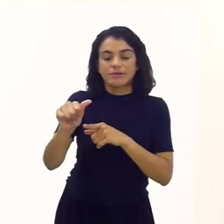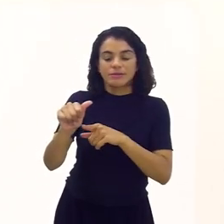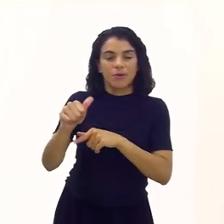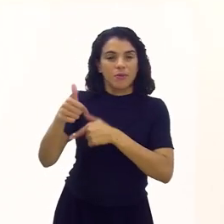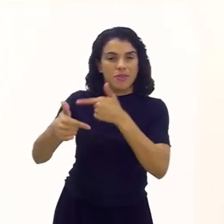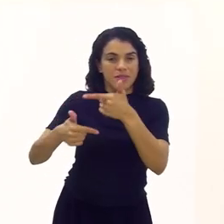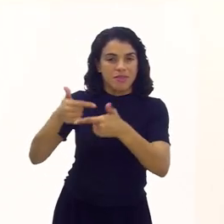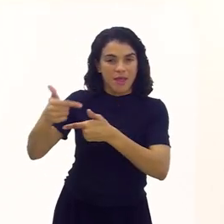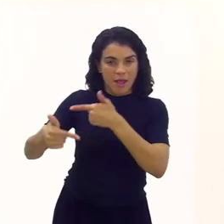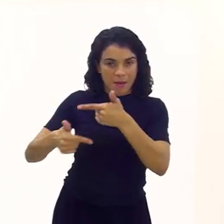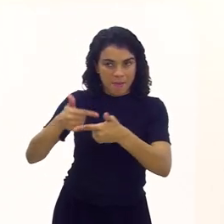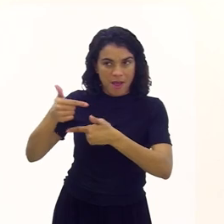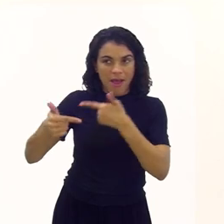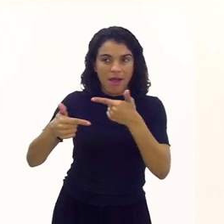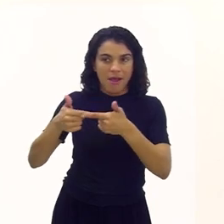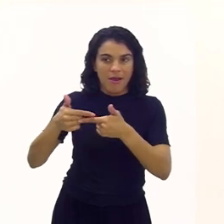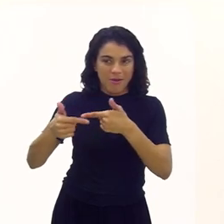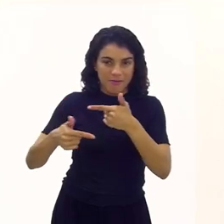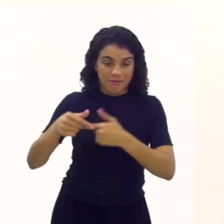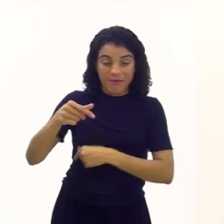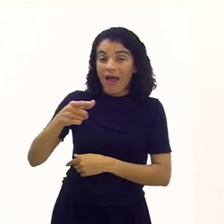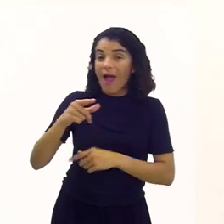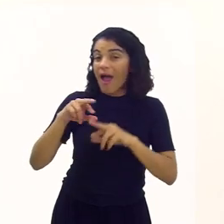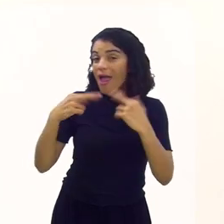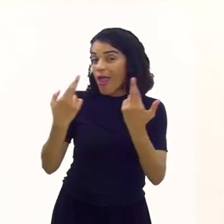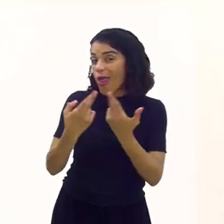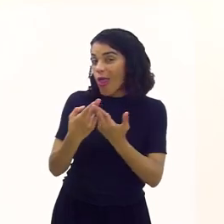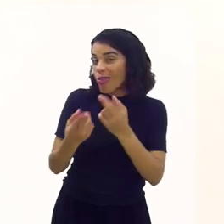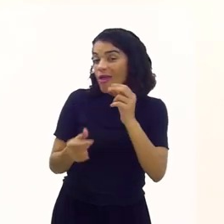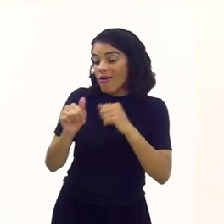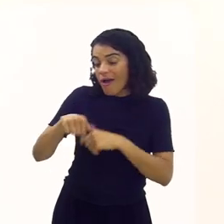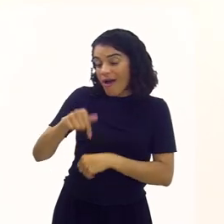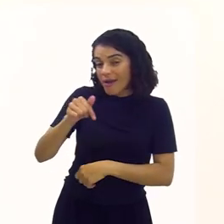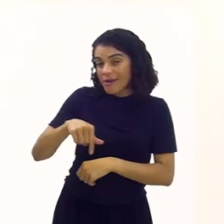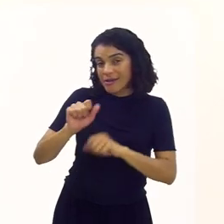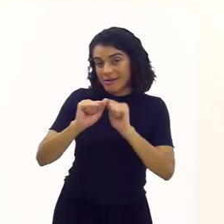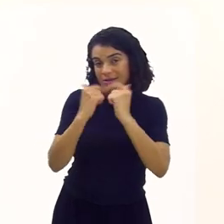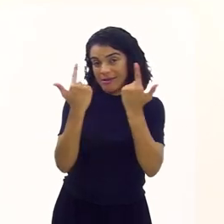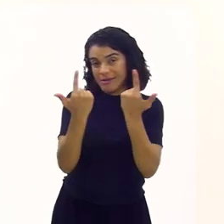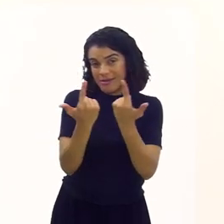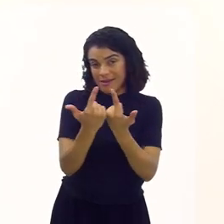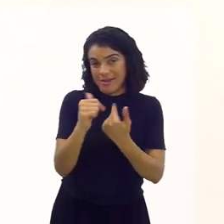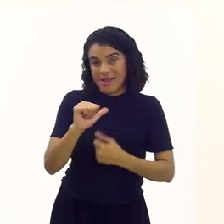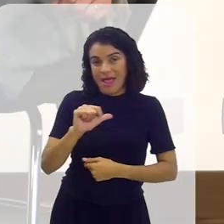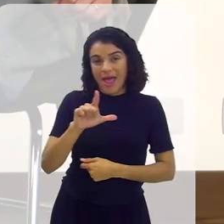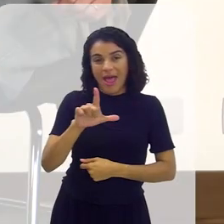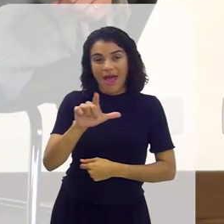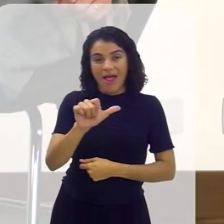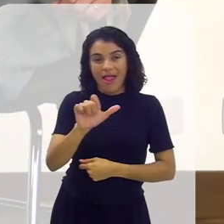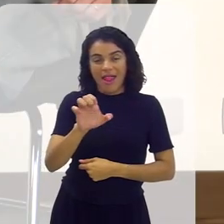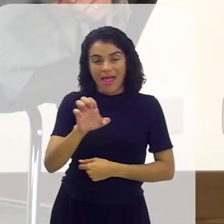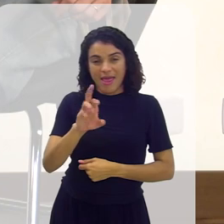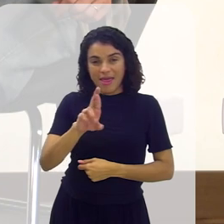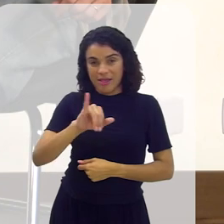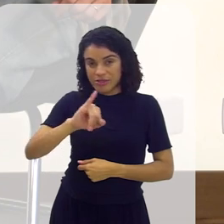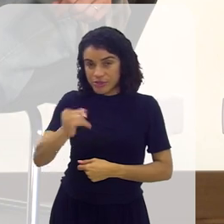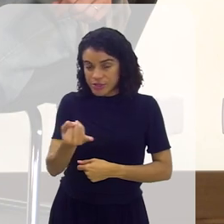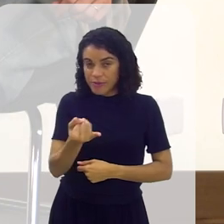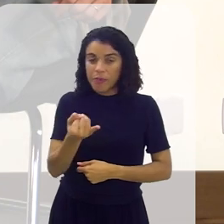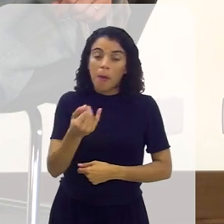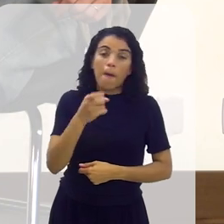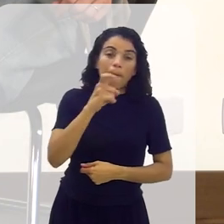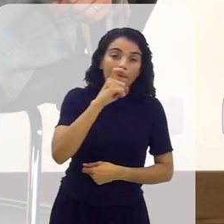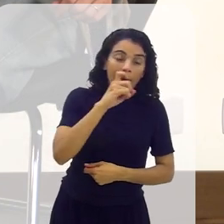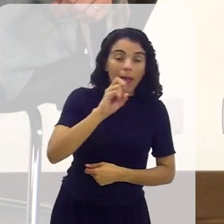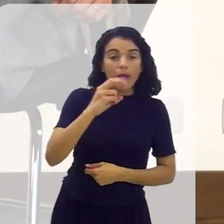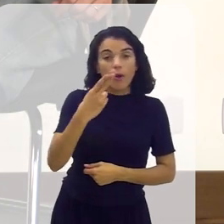trabalhistas, será aqui, na Alerja, aonde nós vamos discutir isso. Para que o pai ou a